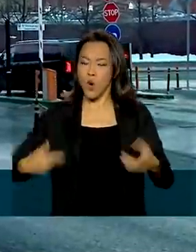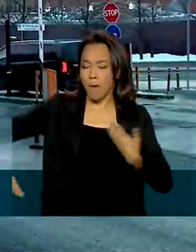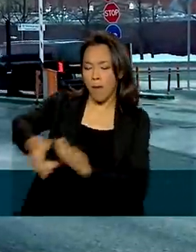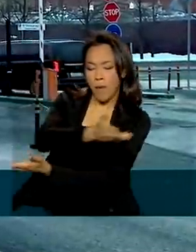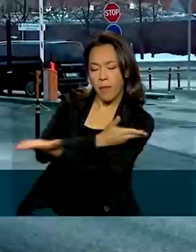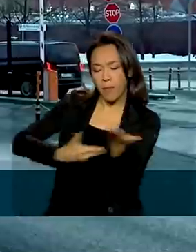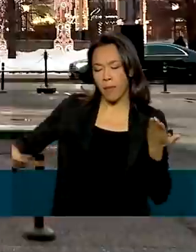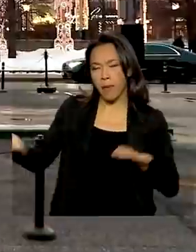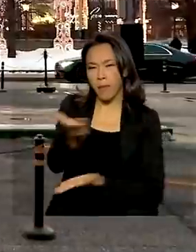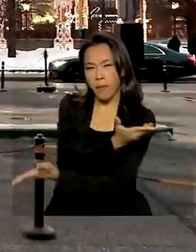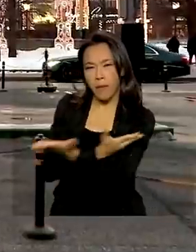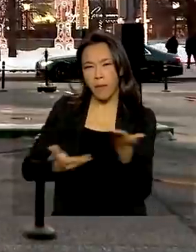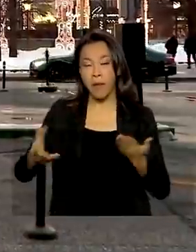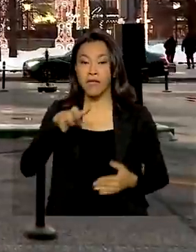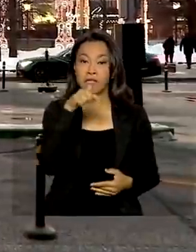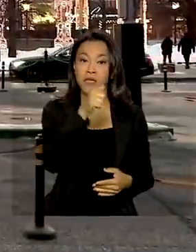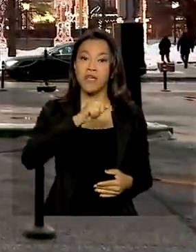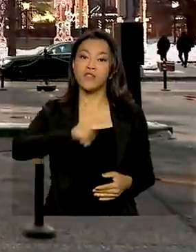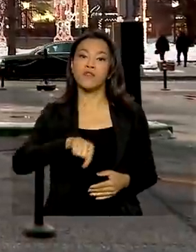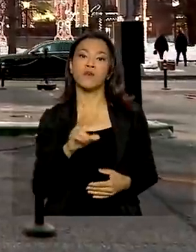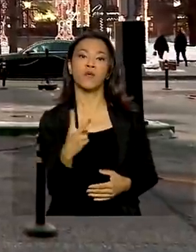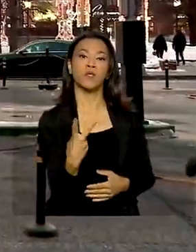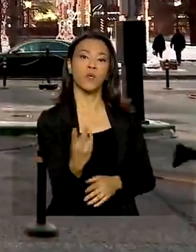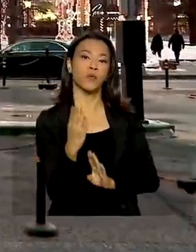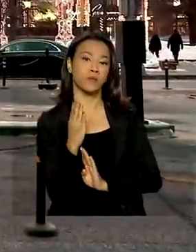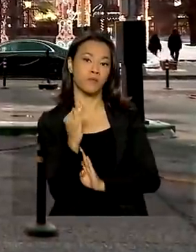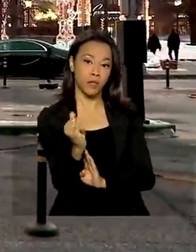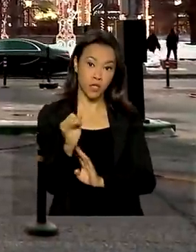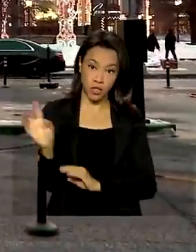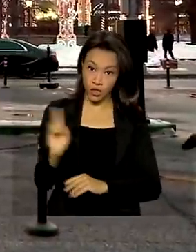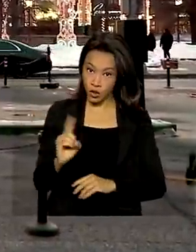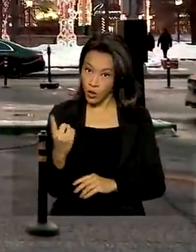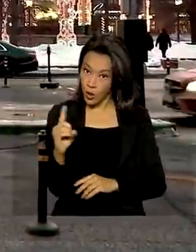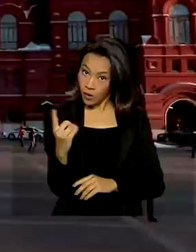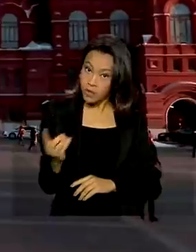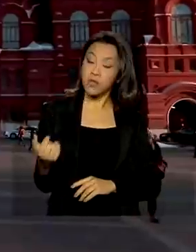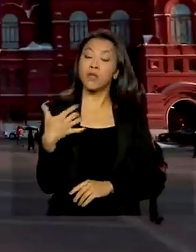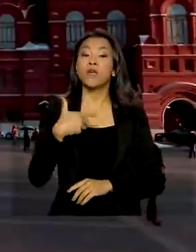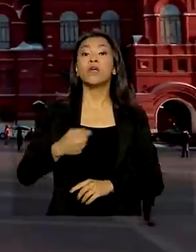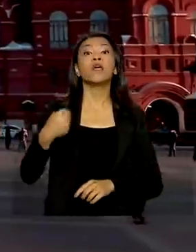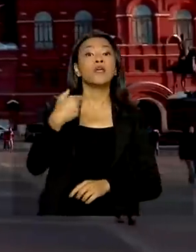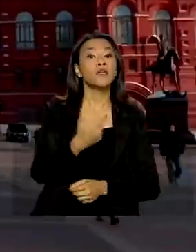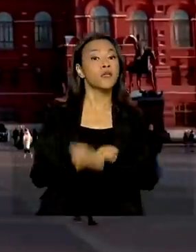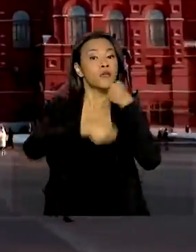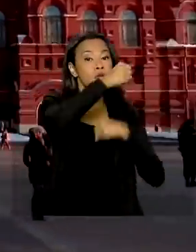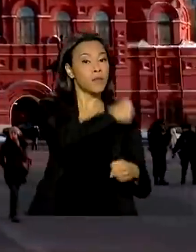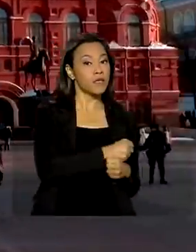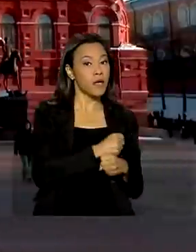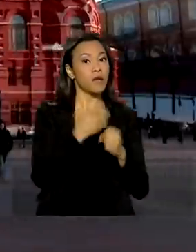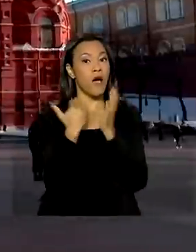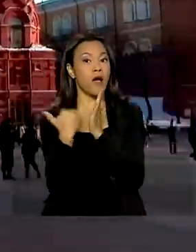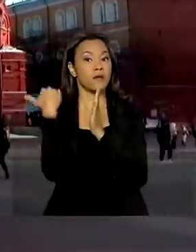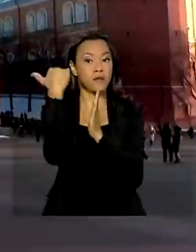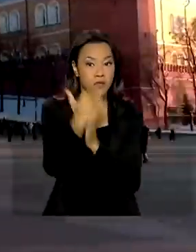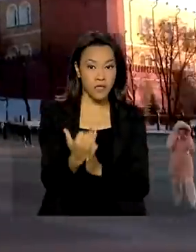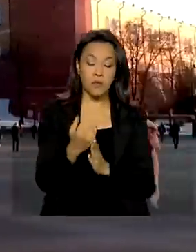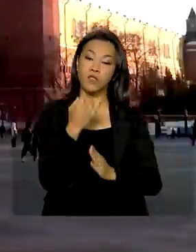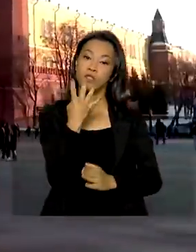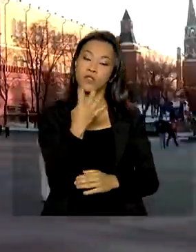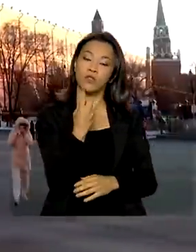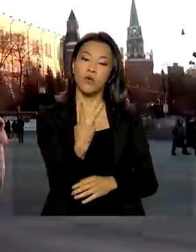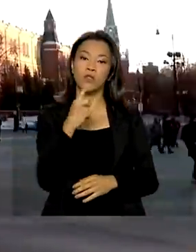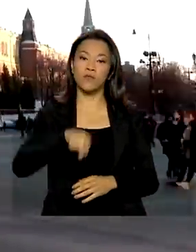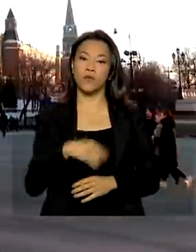países chegou a 7,2 bilhões de dólares em 2021, bem acima dos 4,2 bilhões